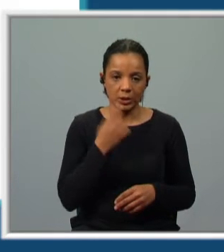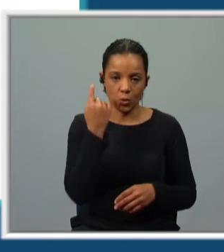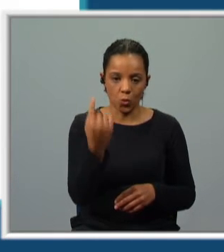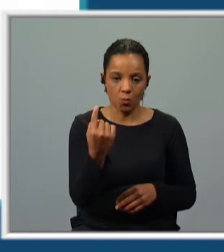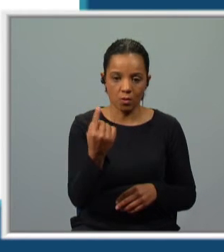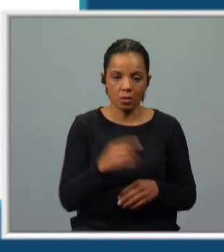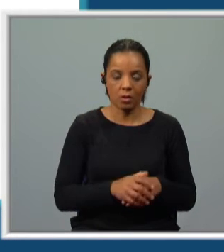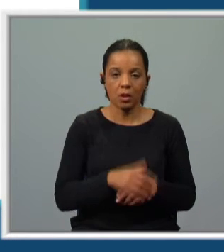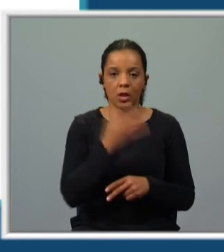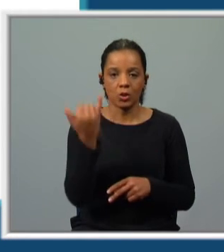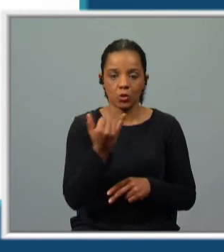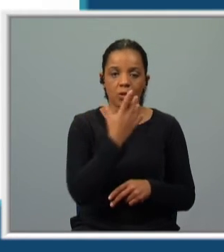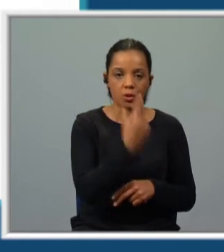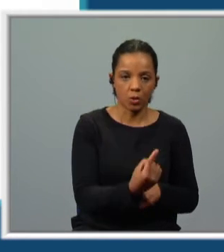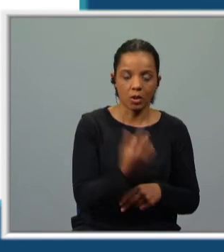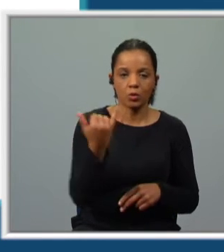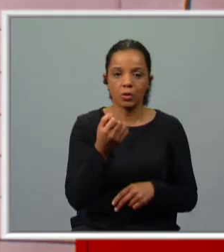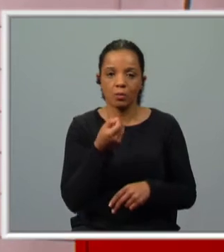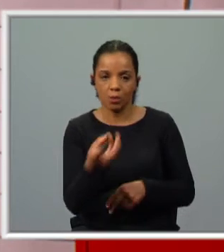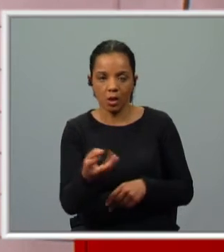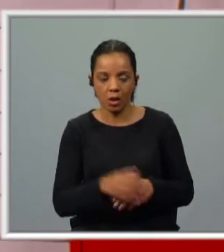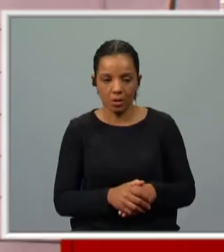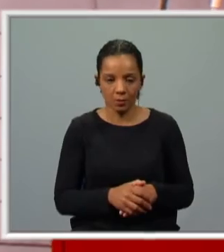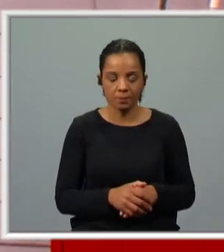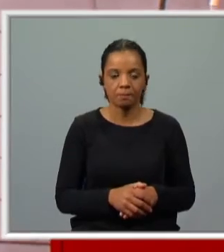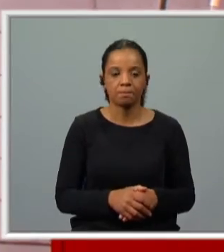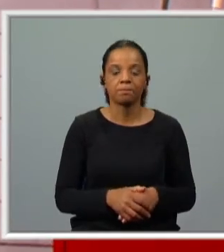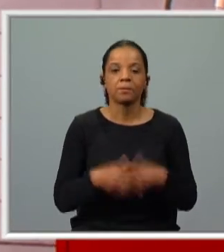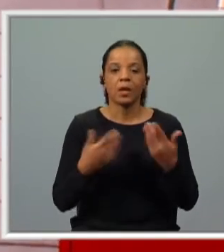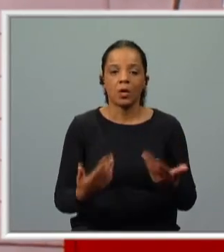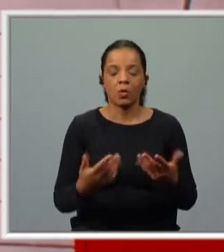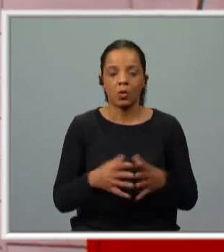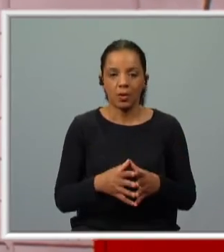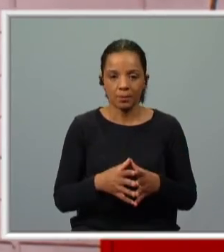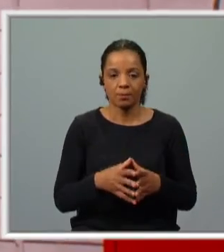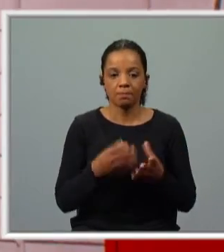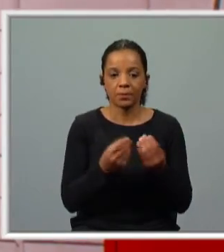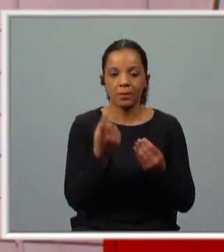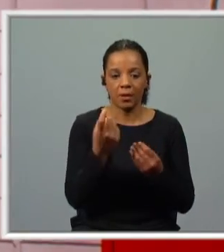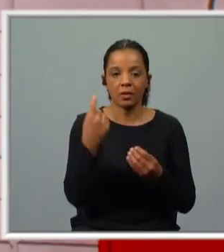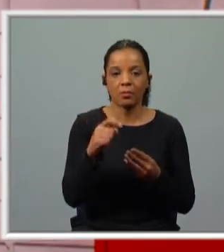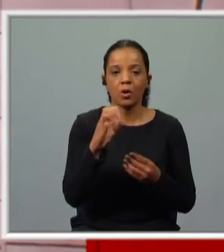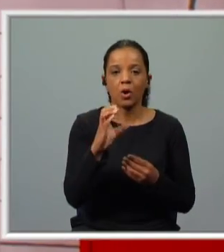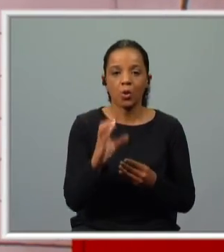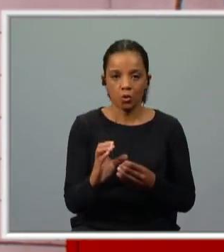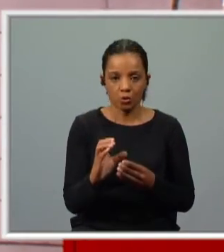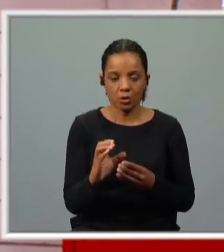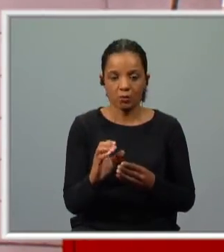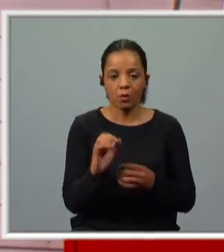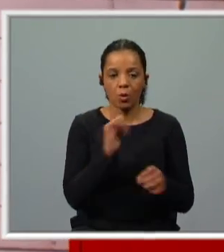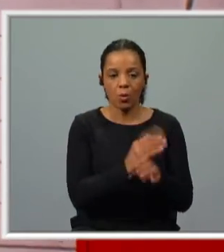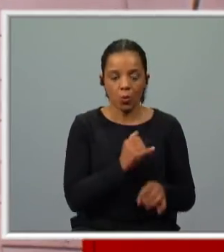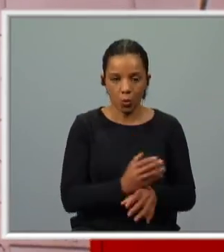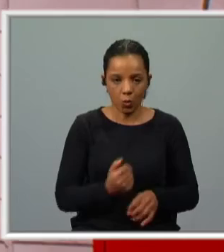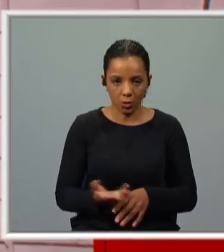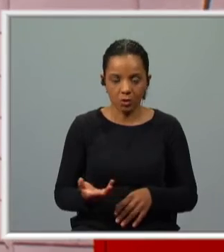pessoa, a segunda, do singular e do plural. Para suprir essa falta, temos, entretanto, o conjuntivo nas outras pessoas